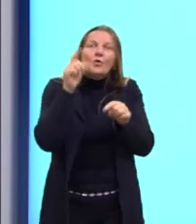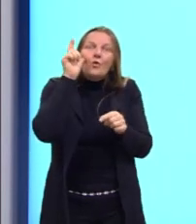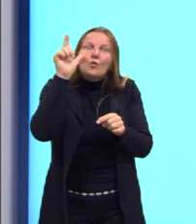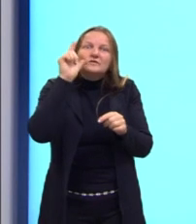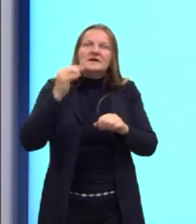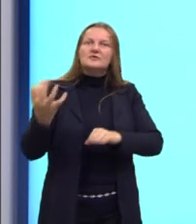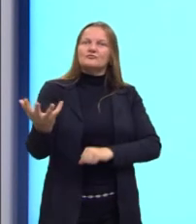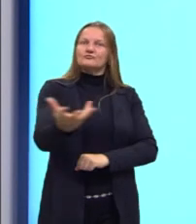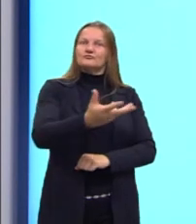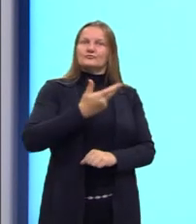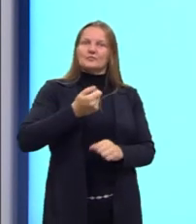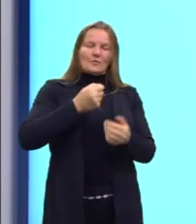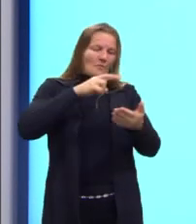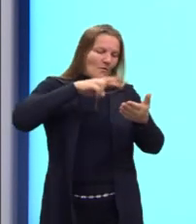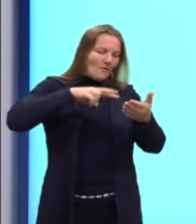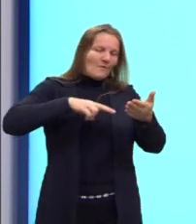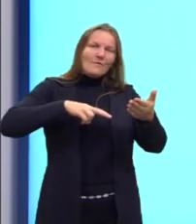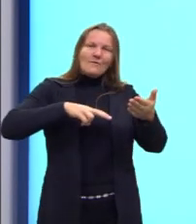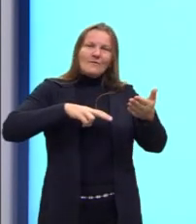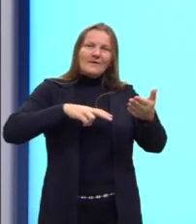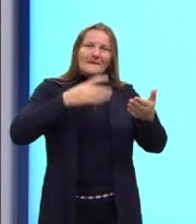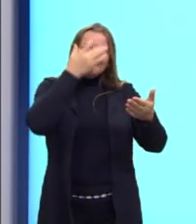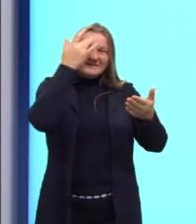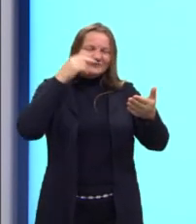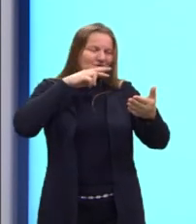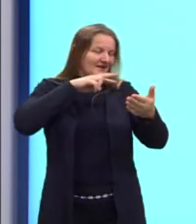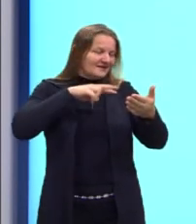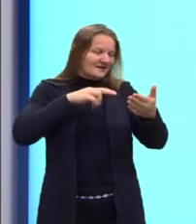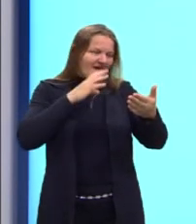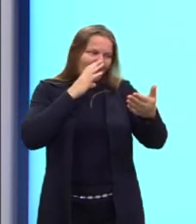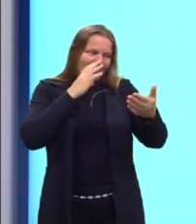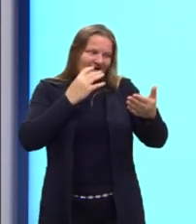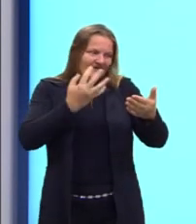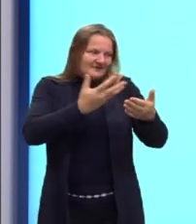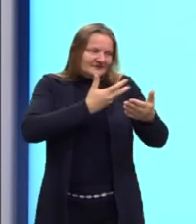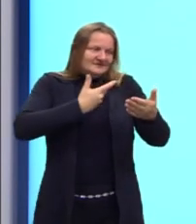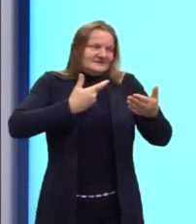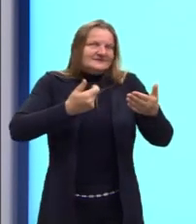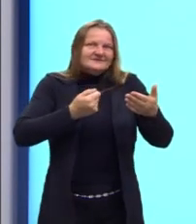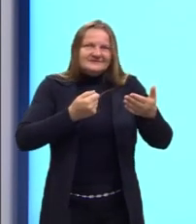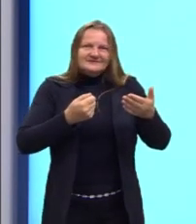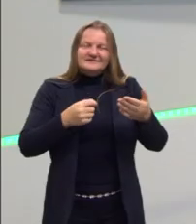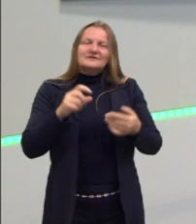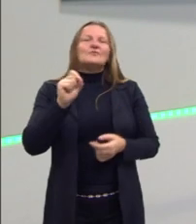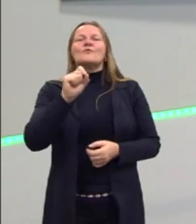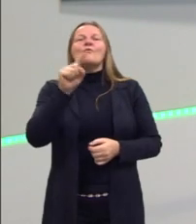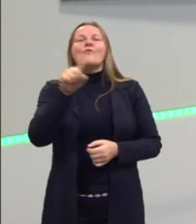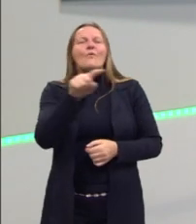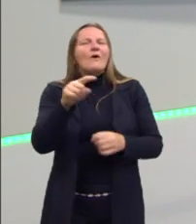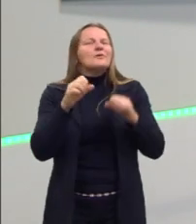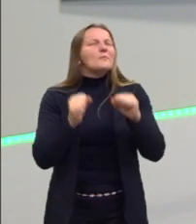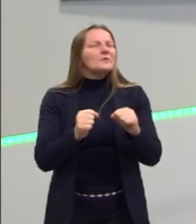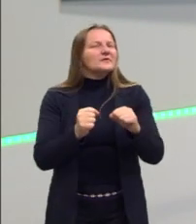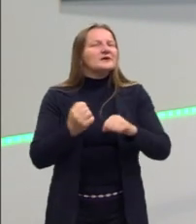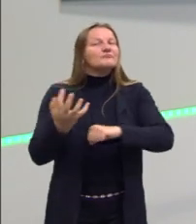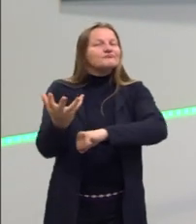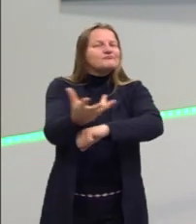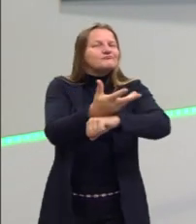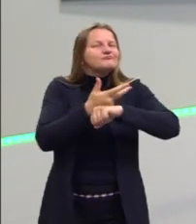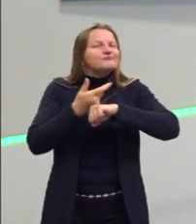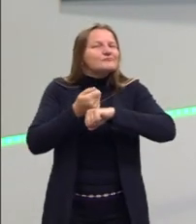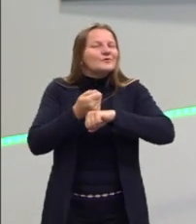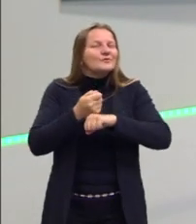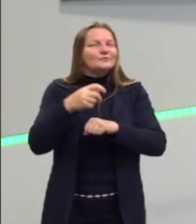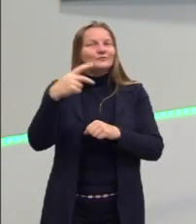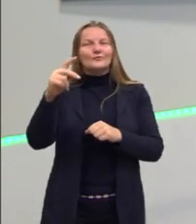persuadir o leitor aquilo que deseja. Quanto é o teu poder de persuasão para o